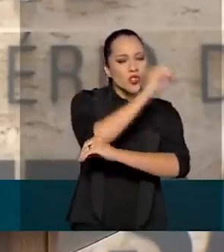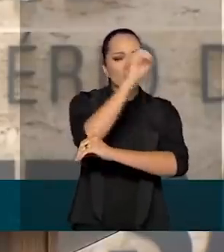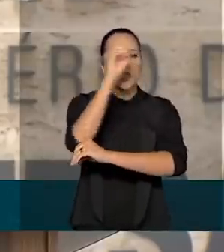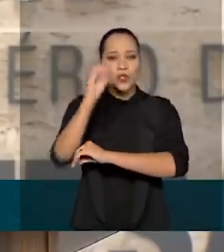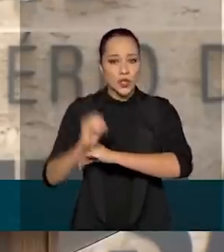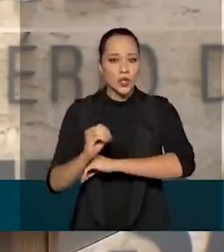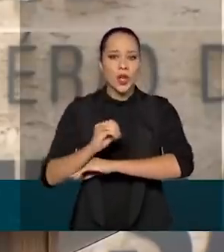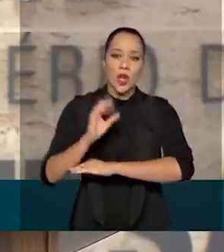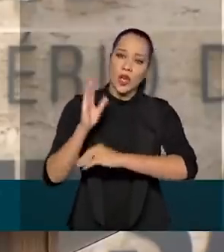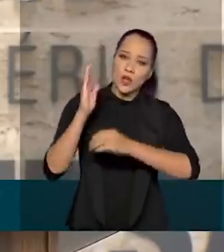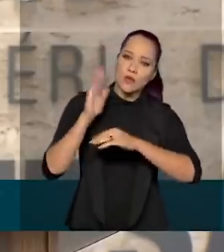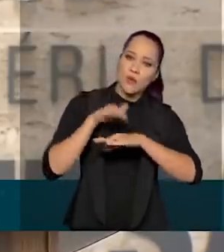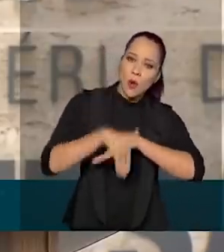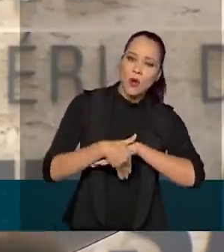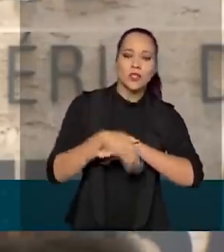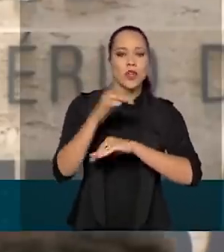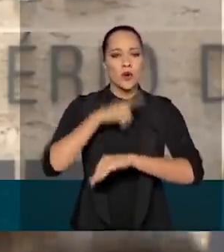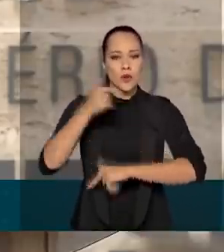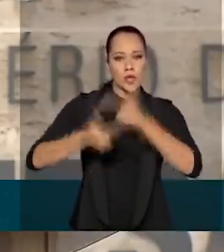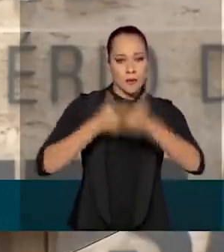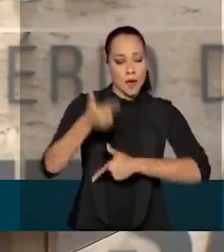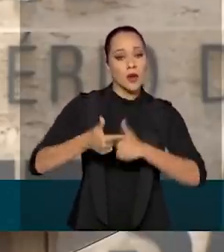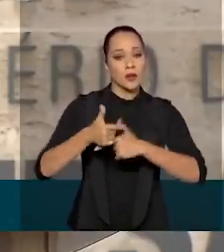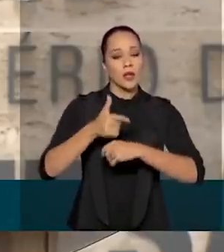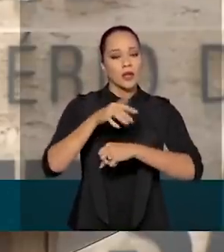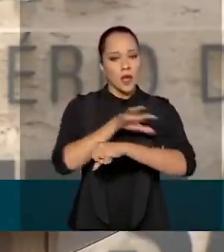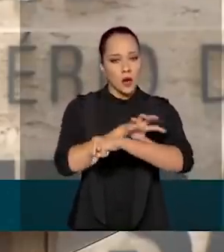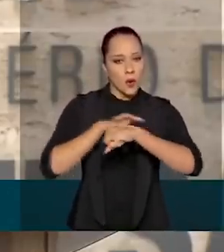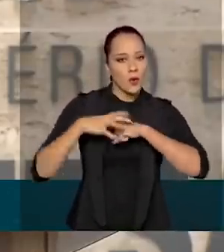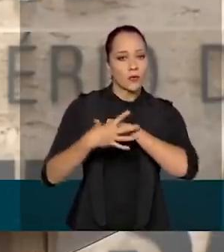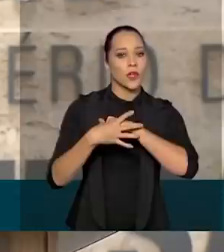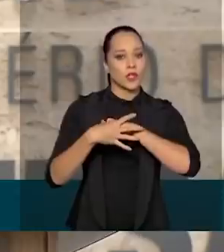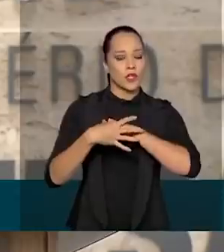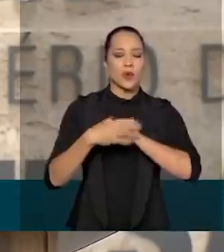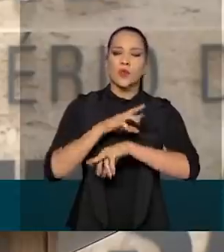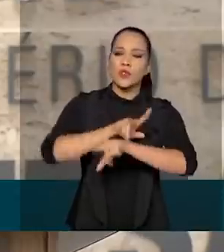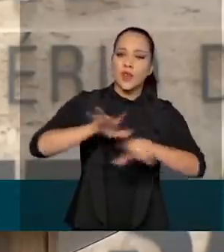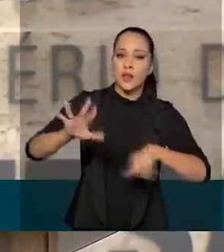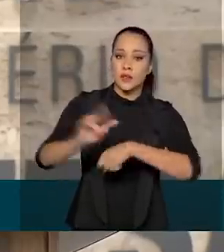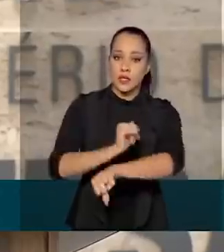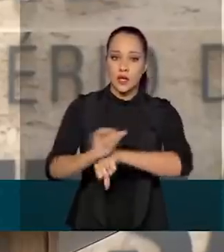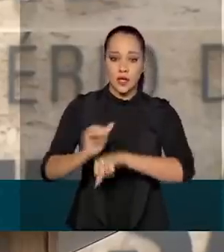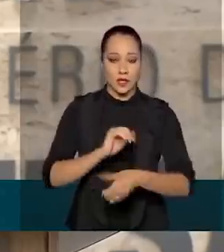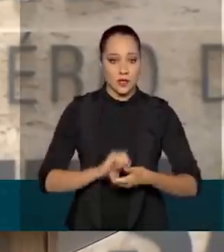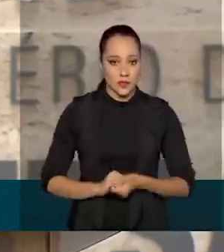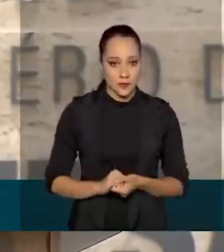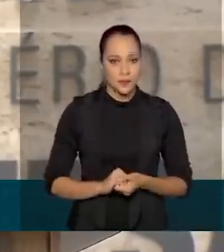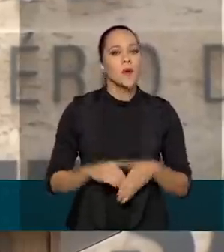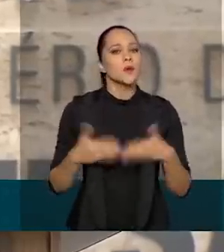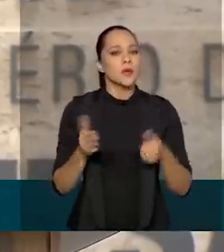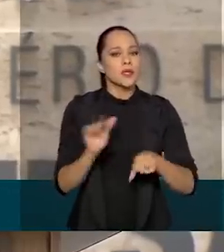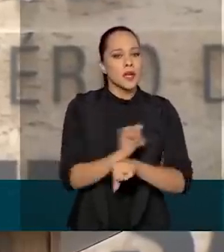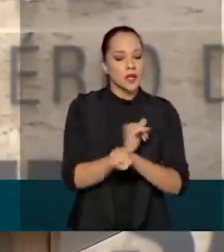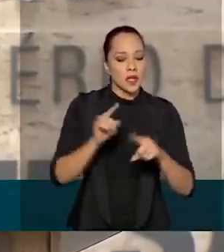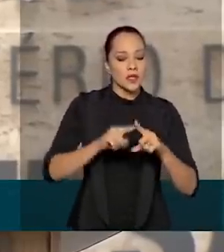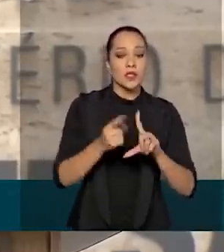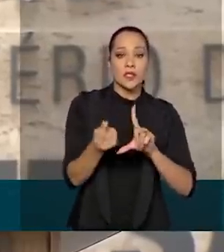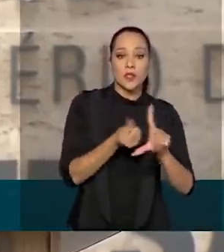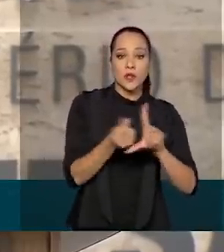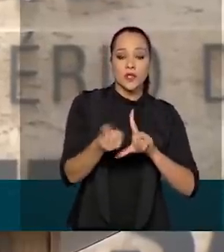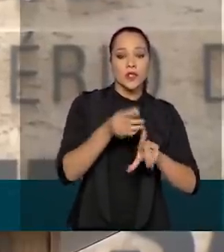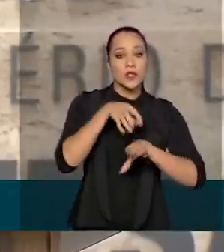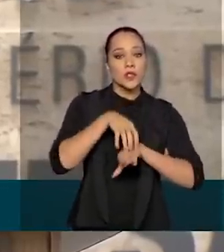com a Operação Covid-19 com inúmeras atividades, entre elas a de logística de